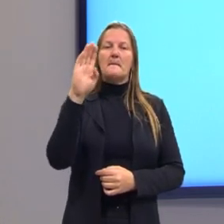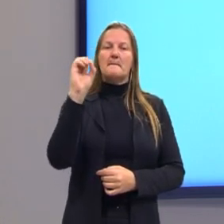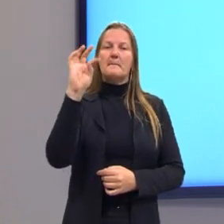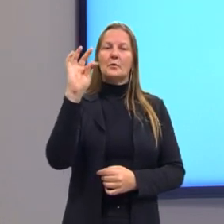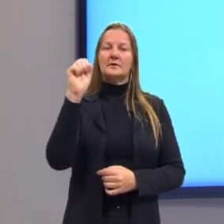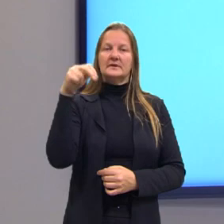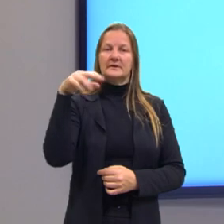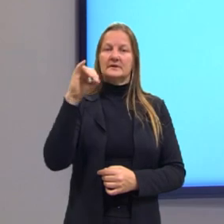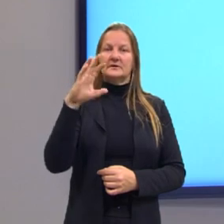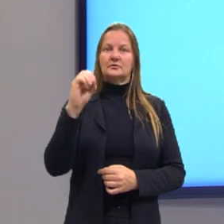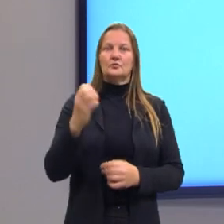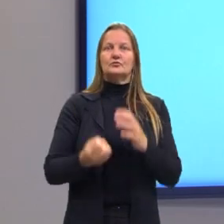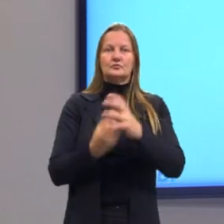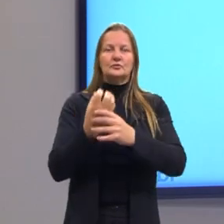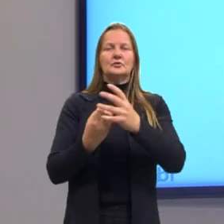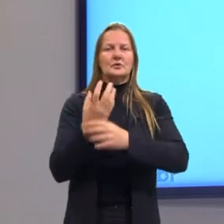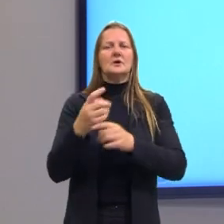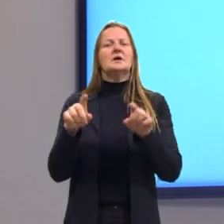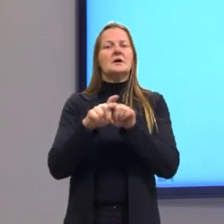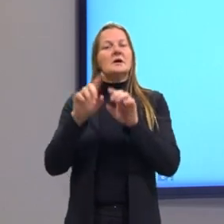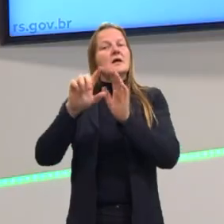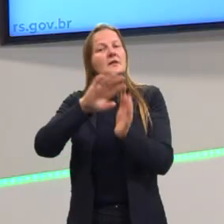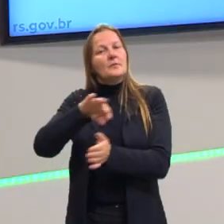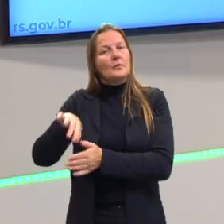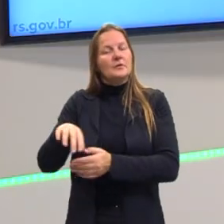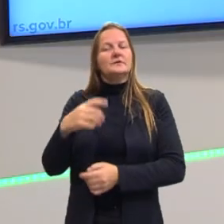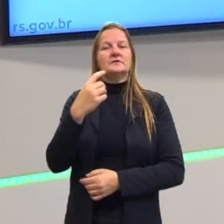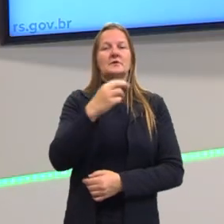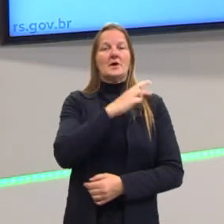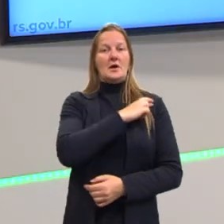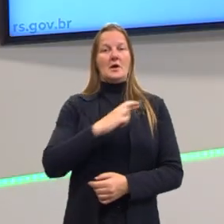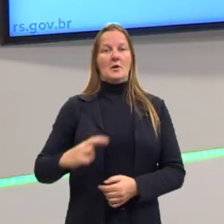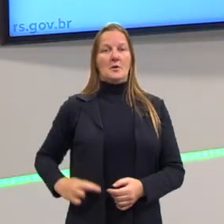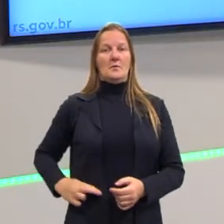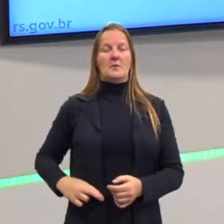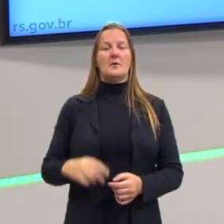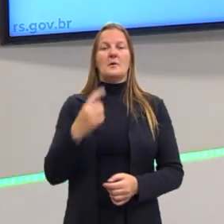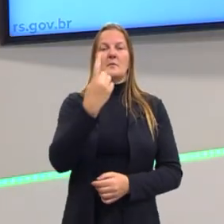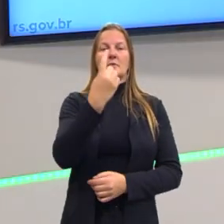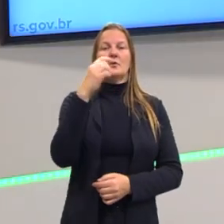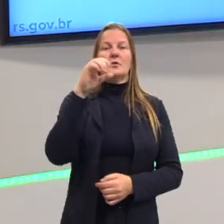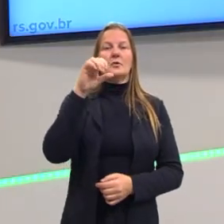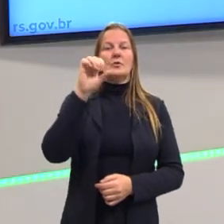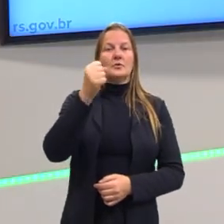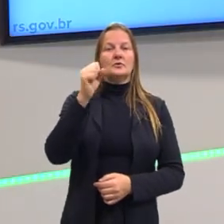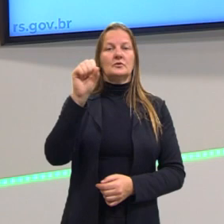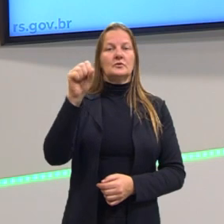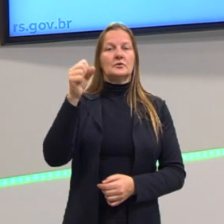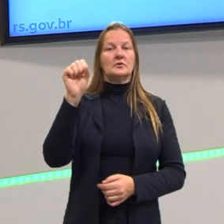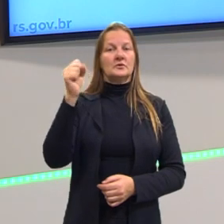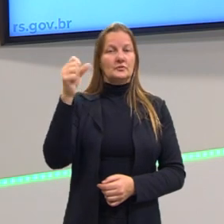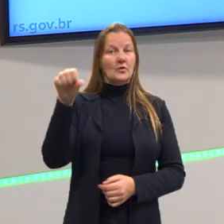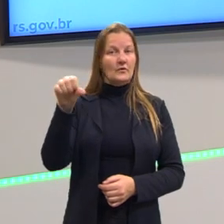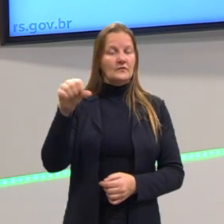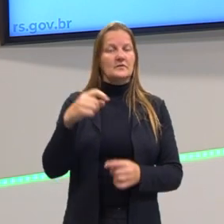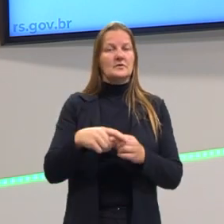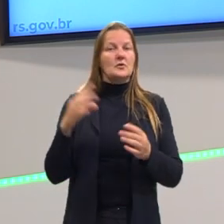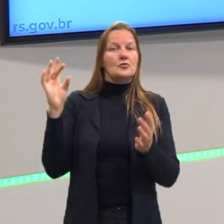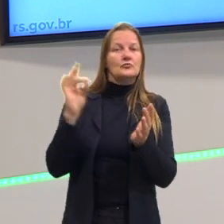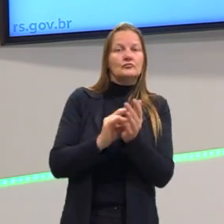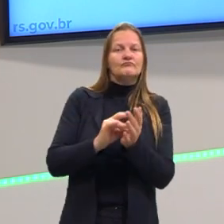avanço de modernização é com a república, 1889, que é um princípio de consolidação do